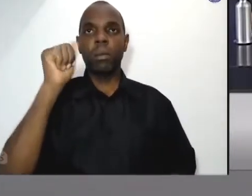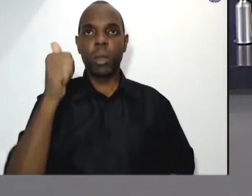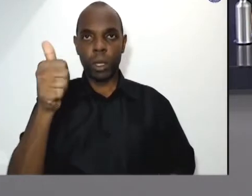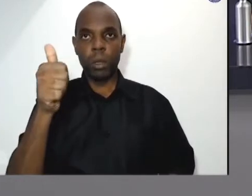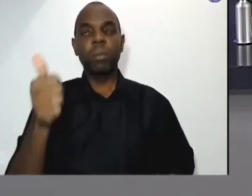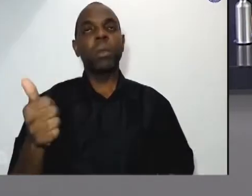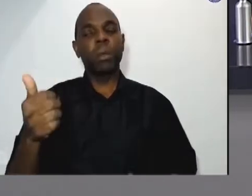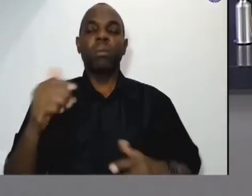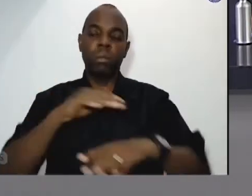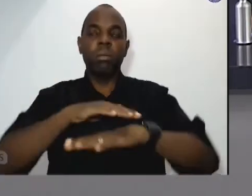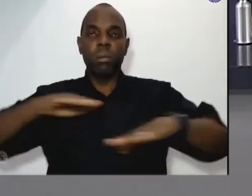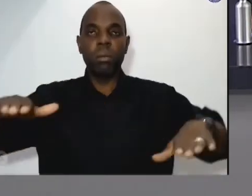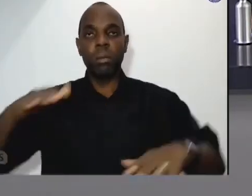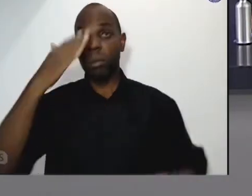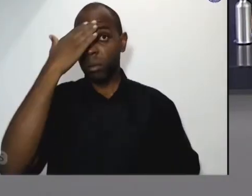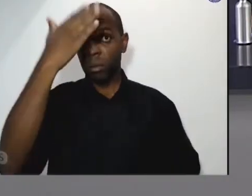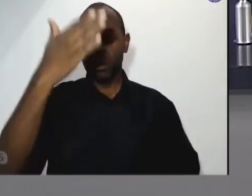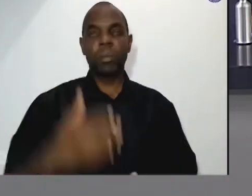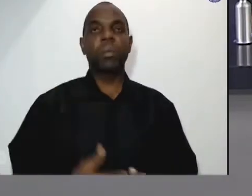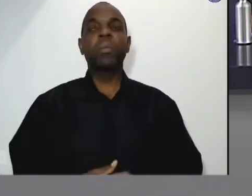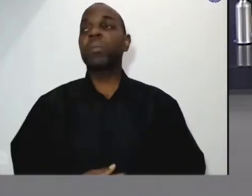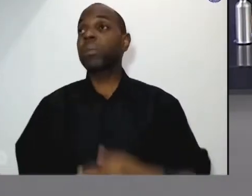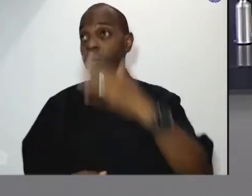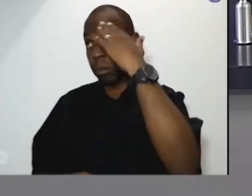Muito obrigada Patrícia